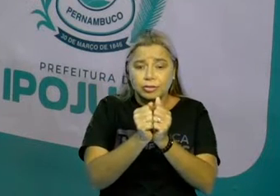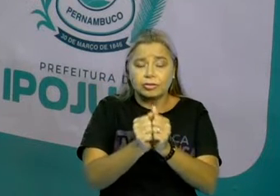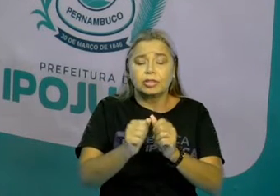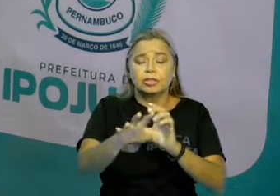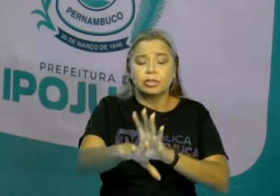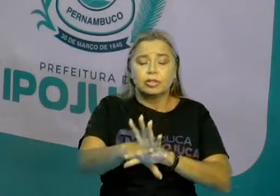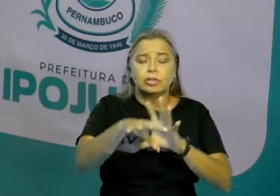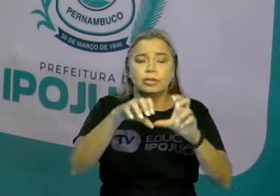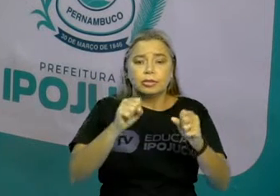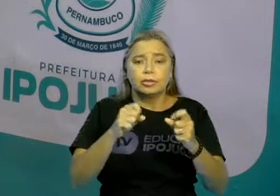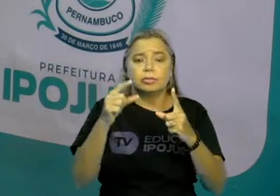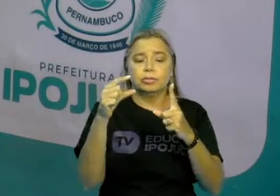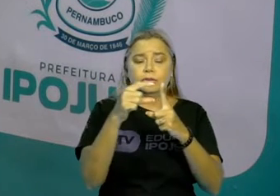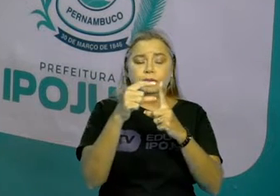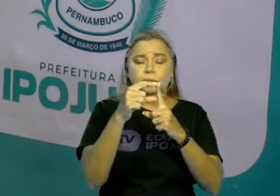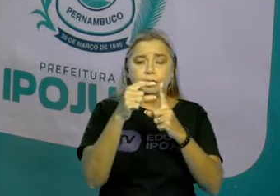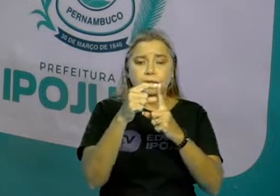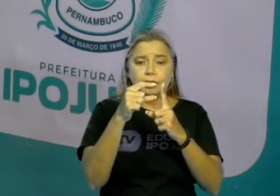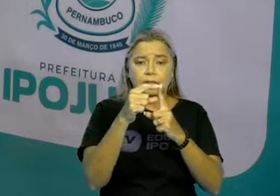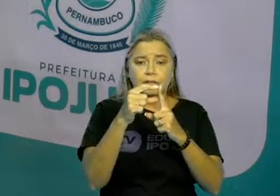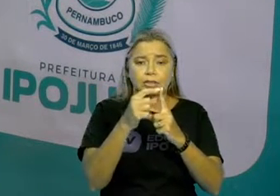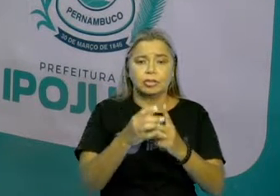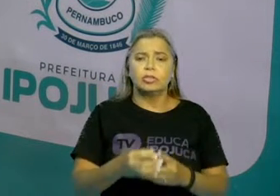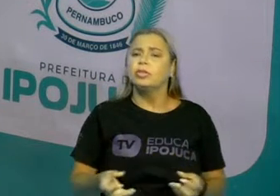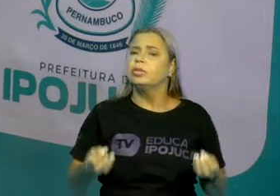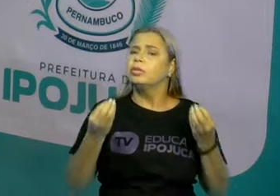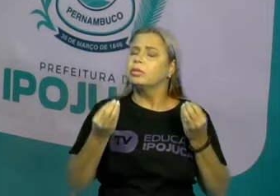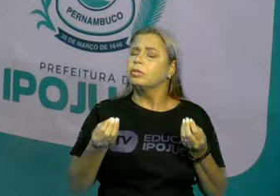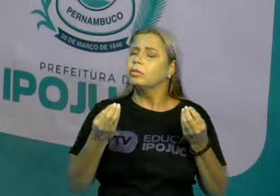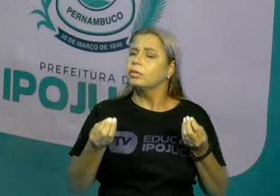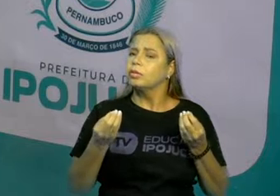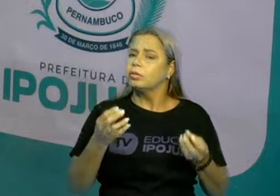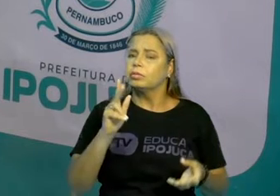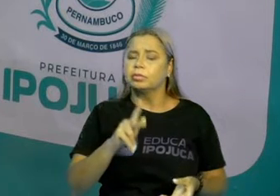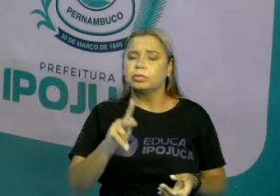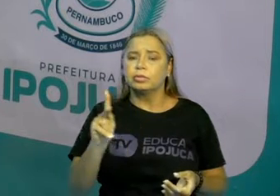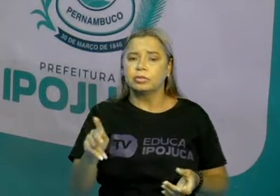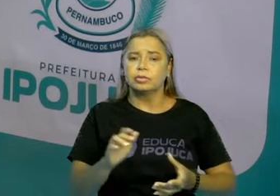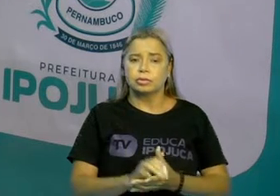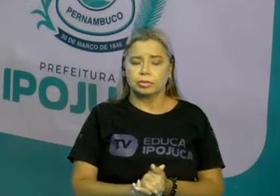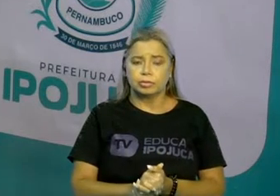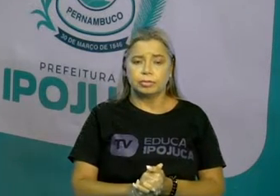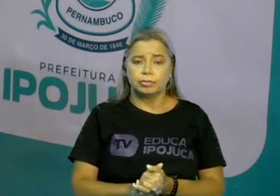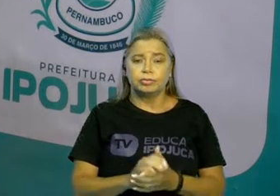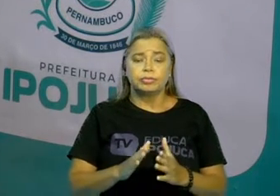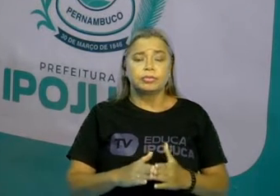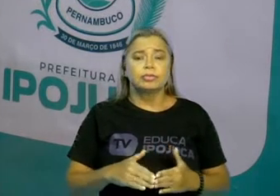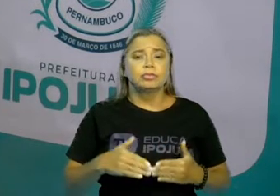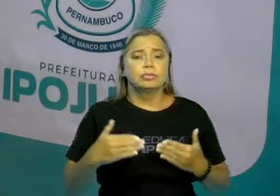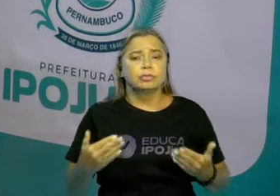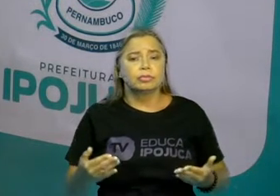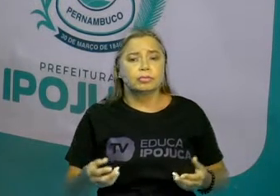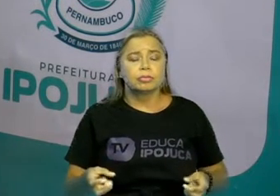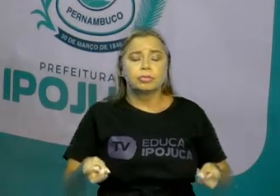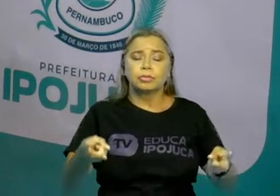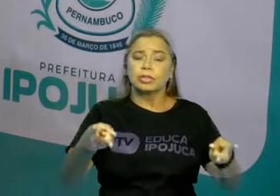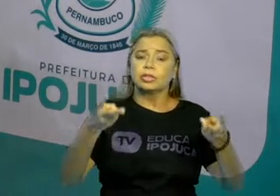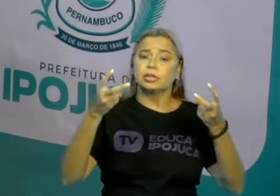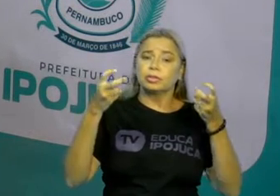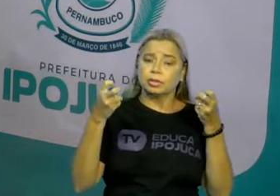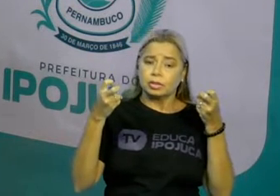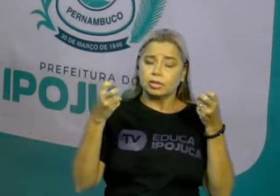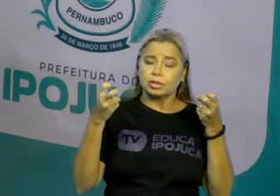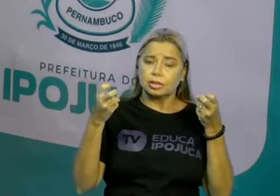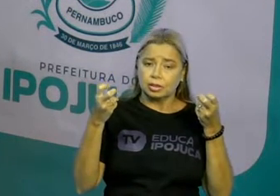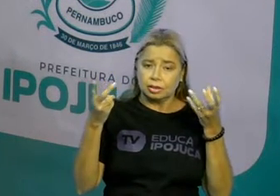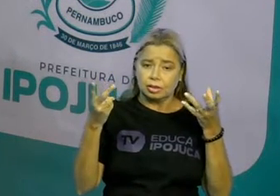Mas como é que vai se dar isso, professor? Bem, a gente tem que perceber que vai de acordo com o som